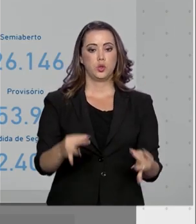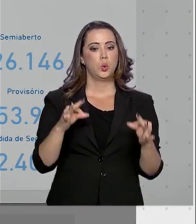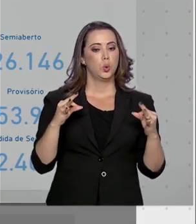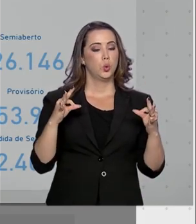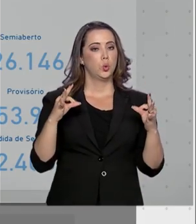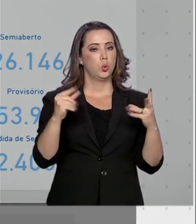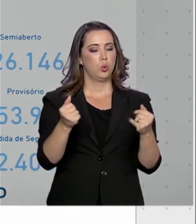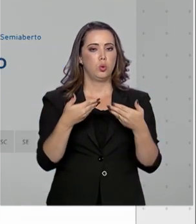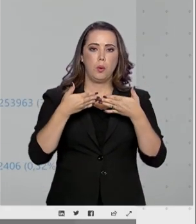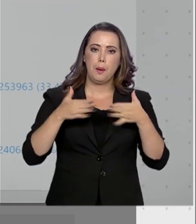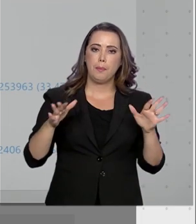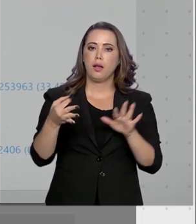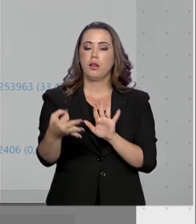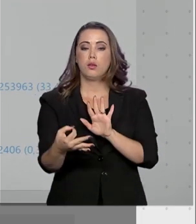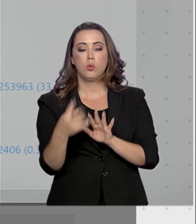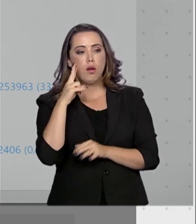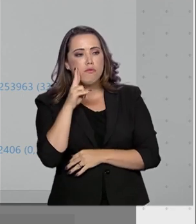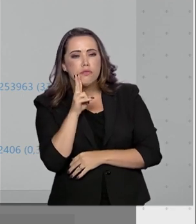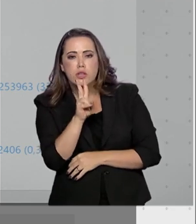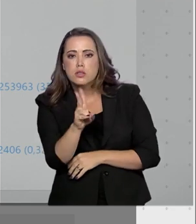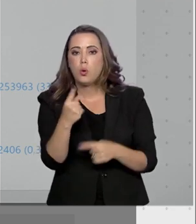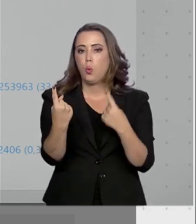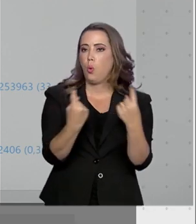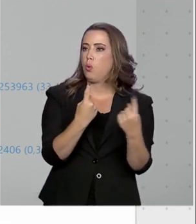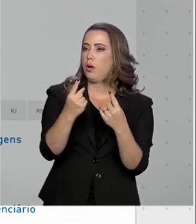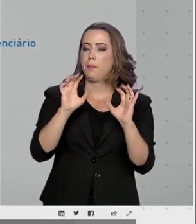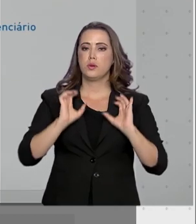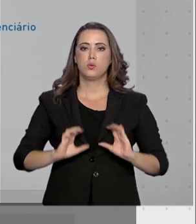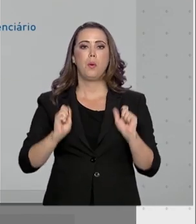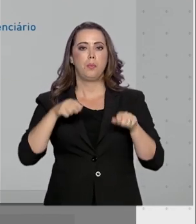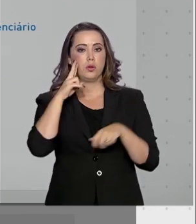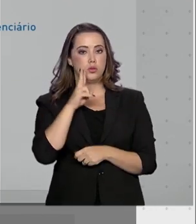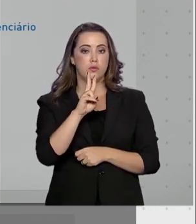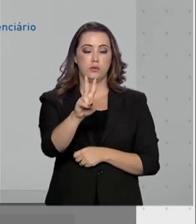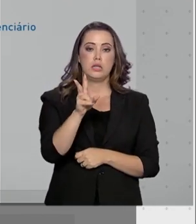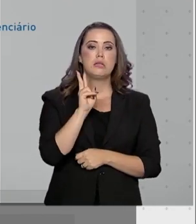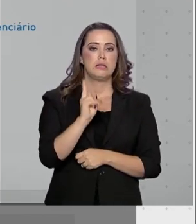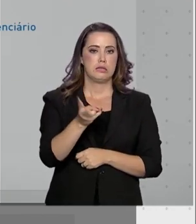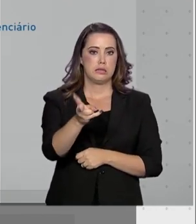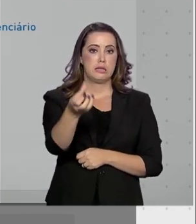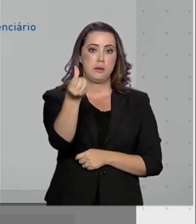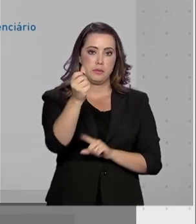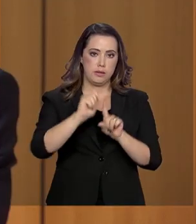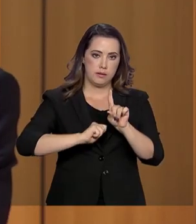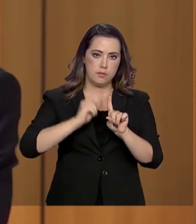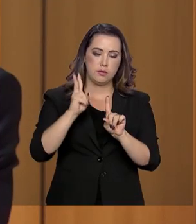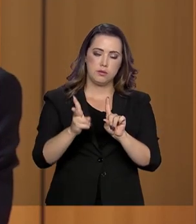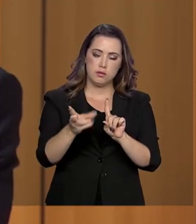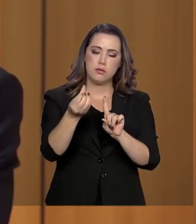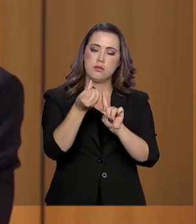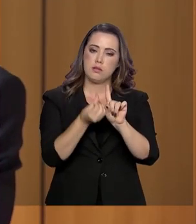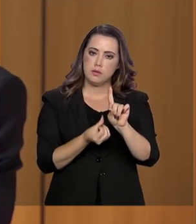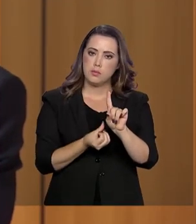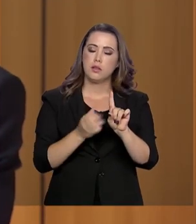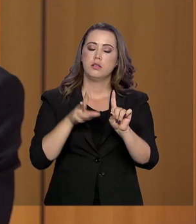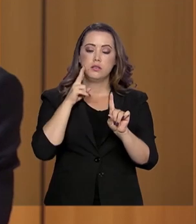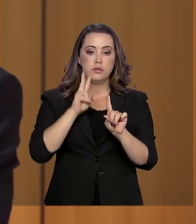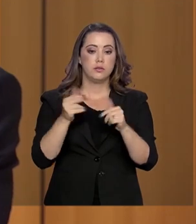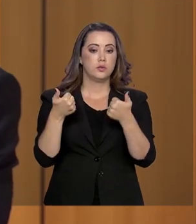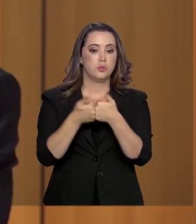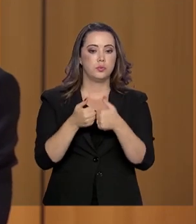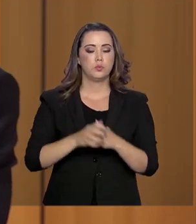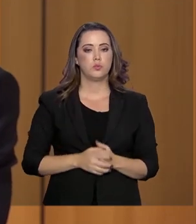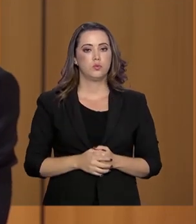Tudo aberto à consulta de qualquer cidadão e atualizado a cada seis meses. Nós temos um retrato muito mais